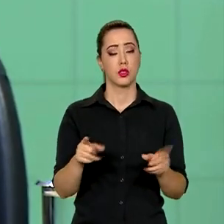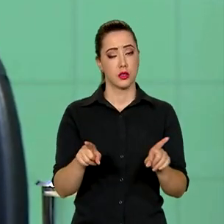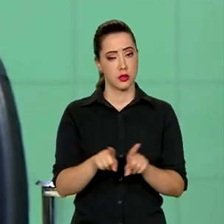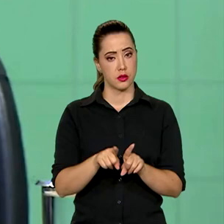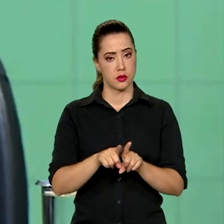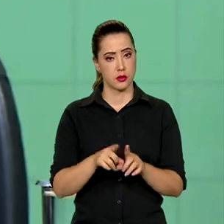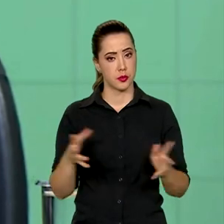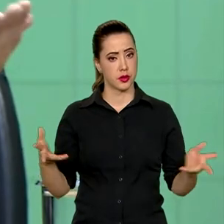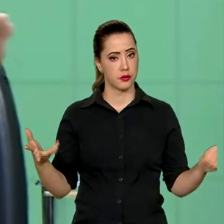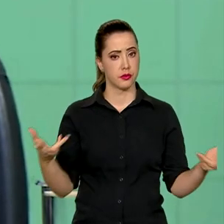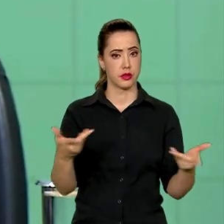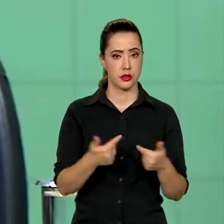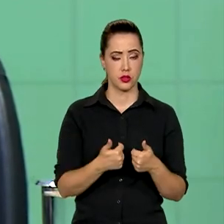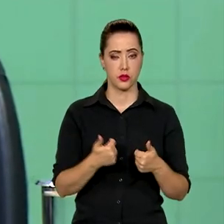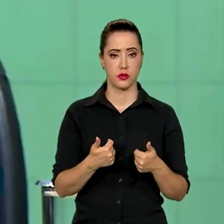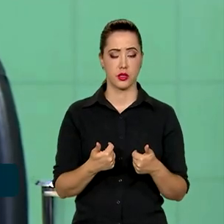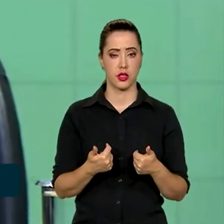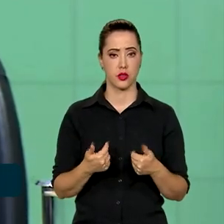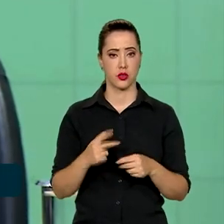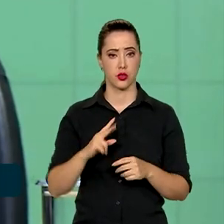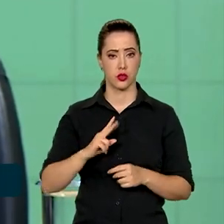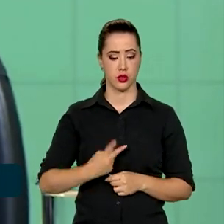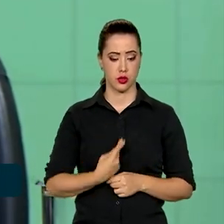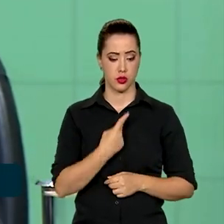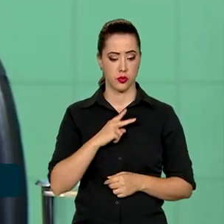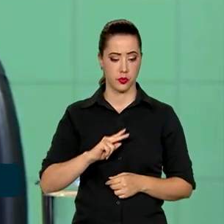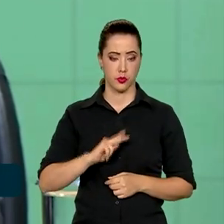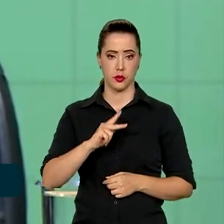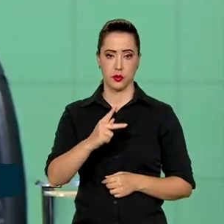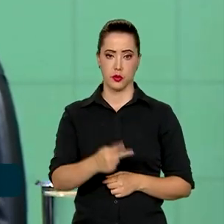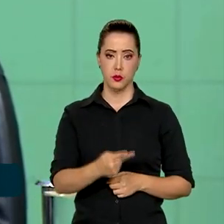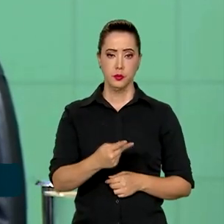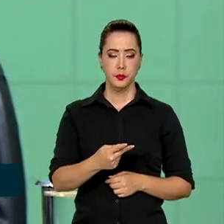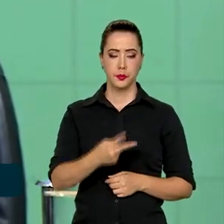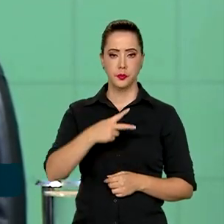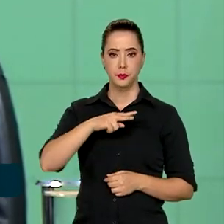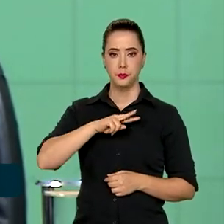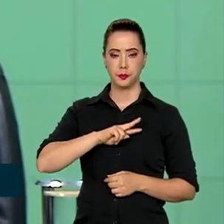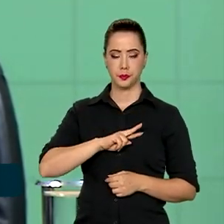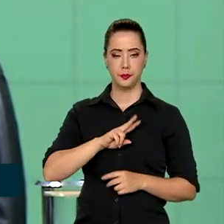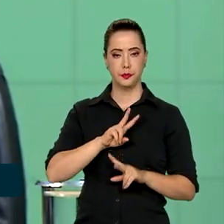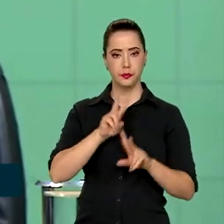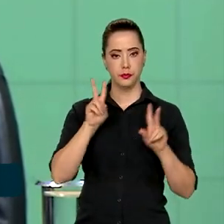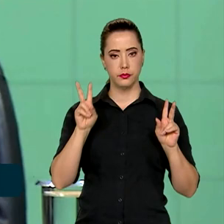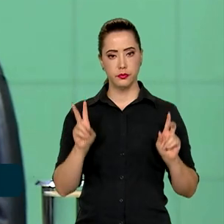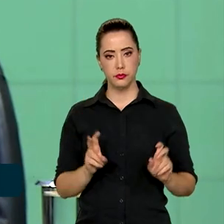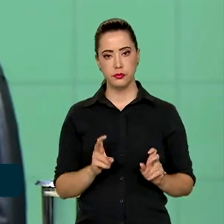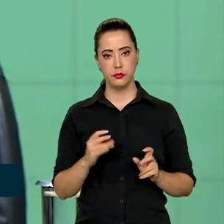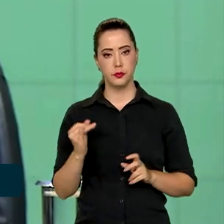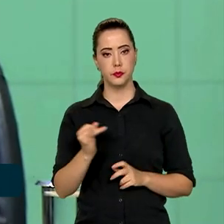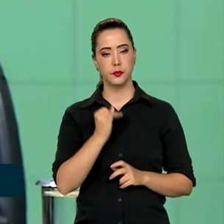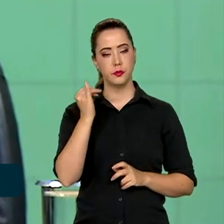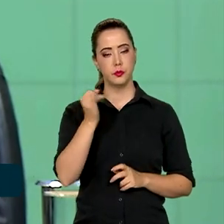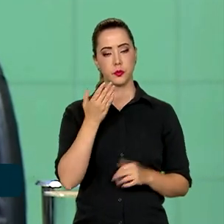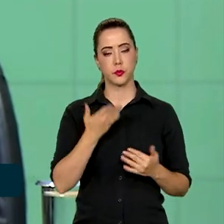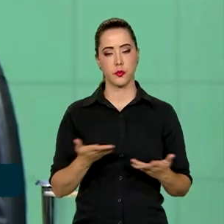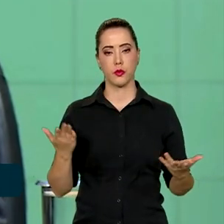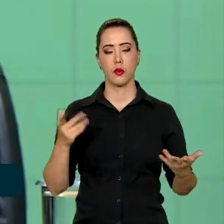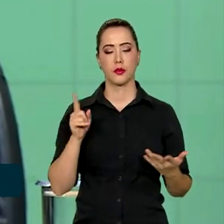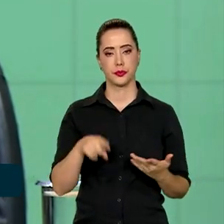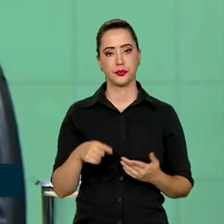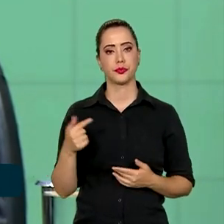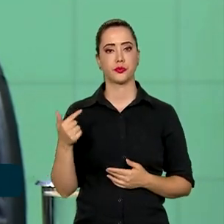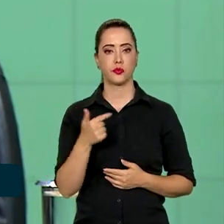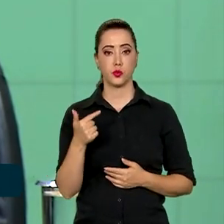seja na efetivação de um transplante e que esse termo é muito adequado, né? Que é uma